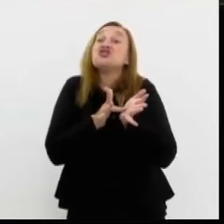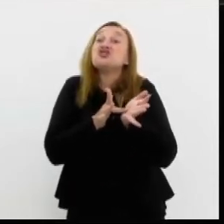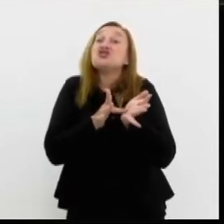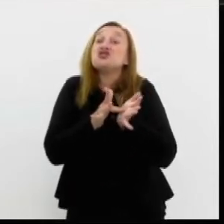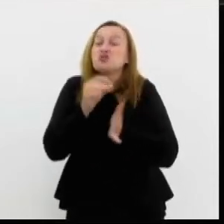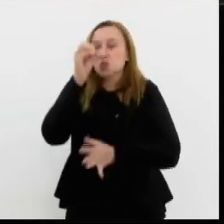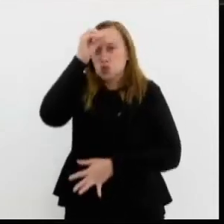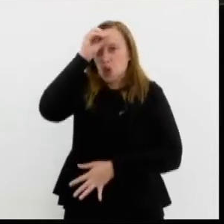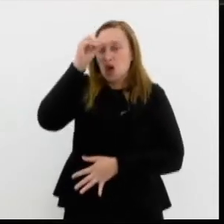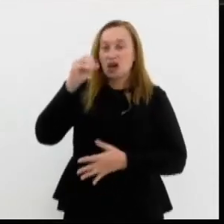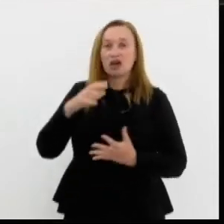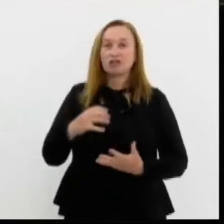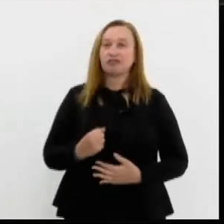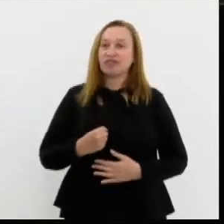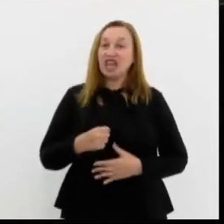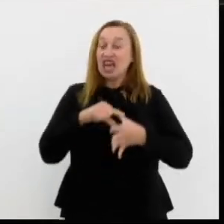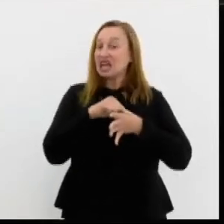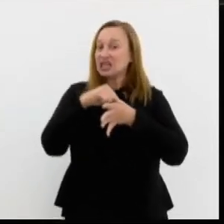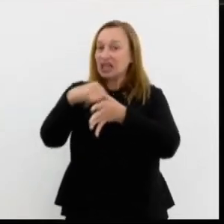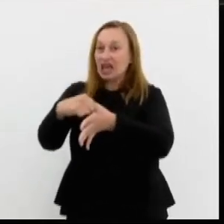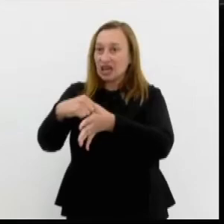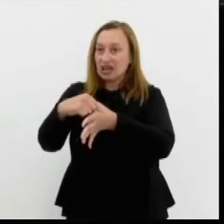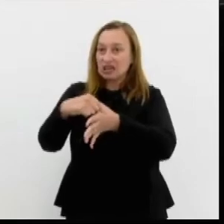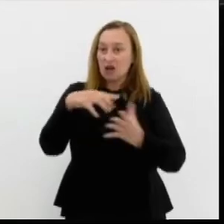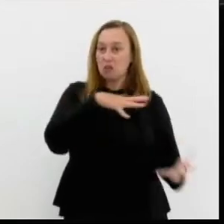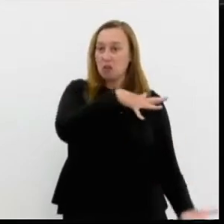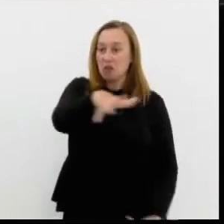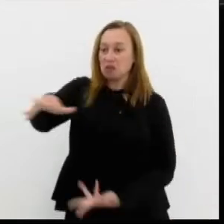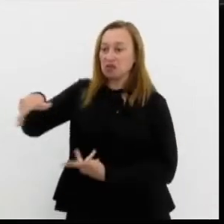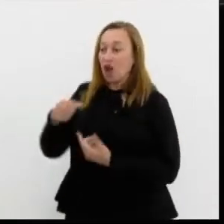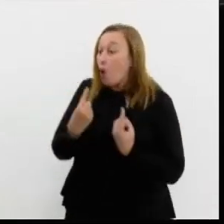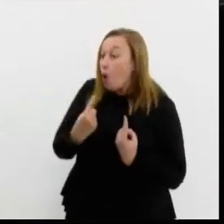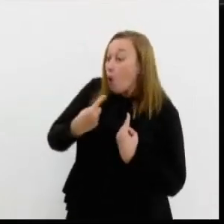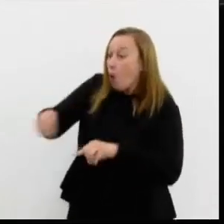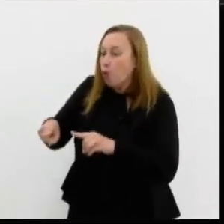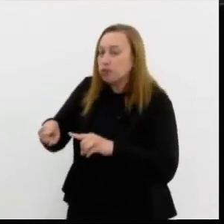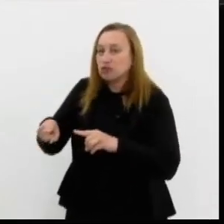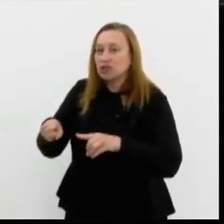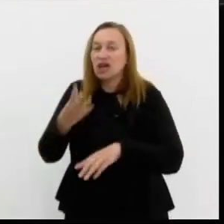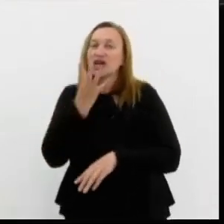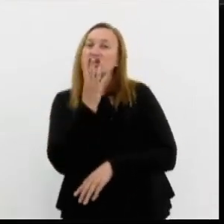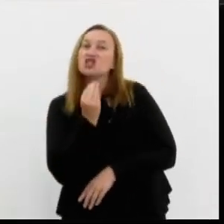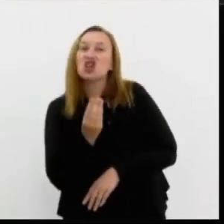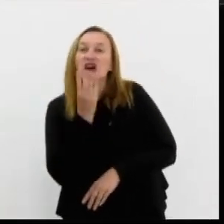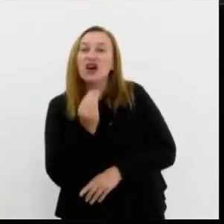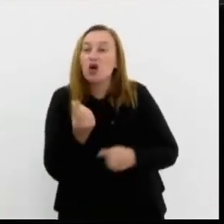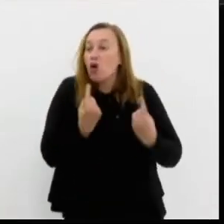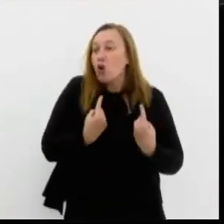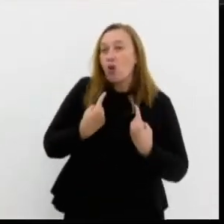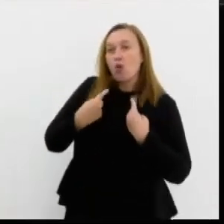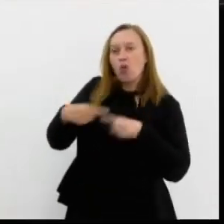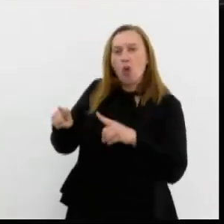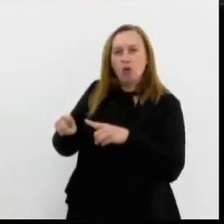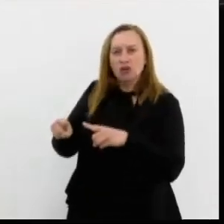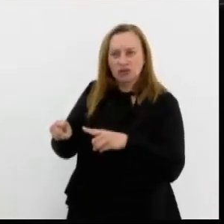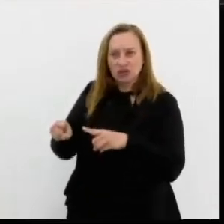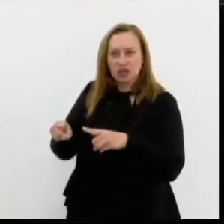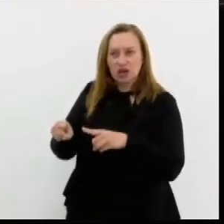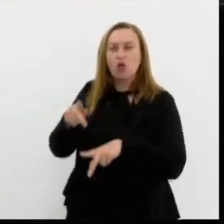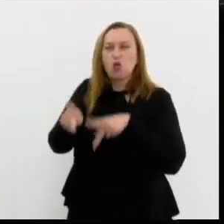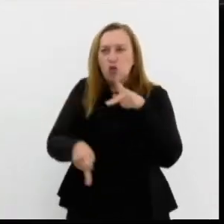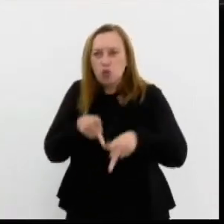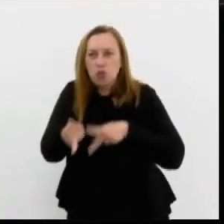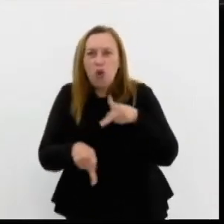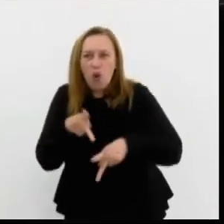mundial contra Ijael neste momento, contra o combate que Ijael está fazendo contra o